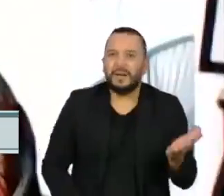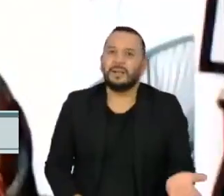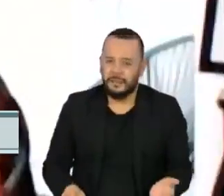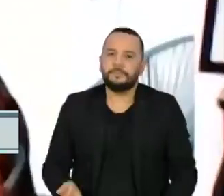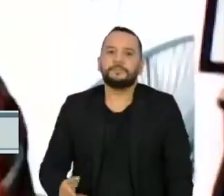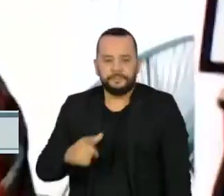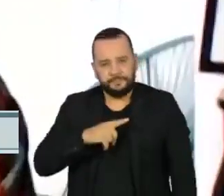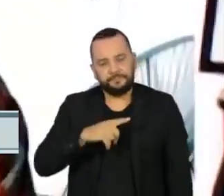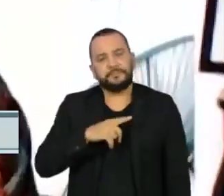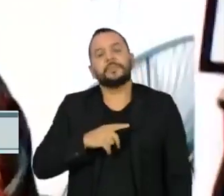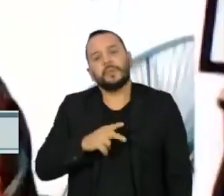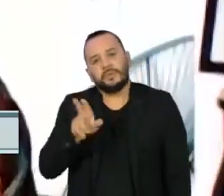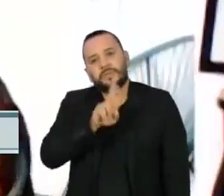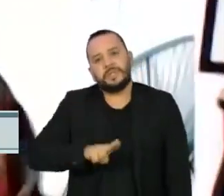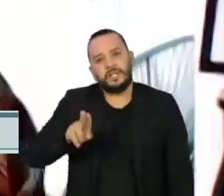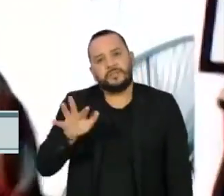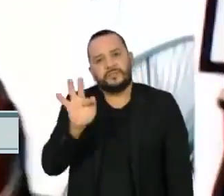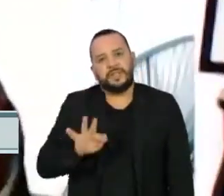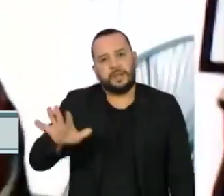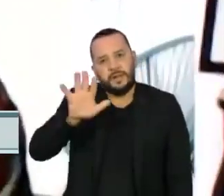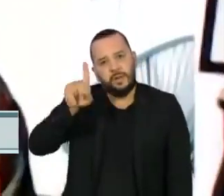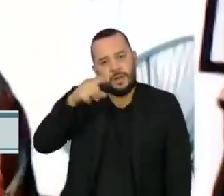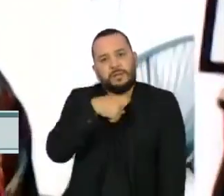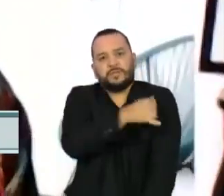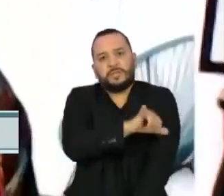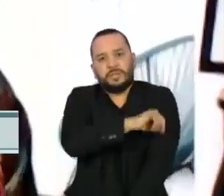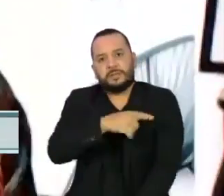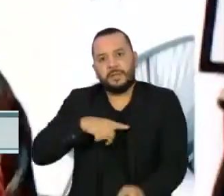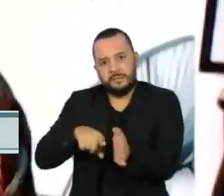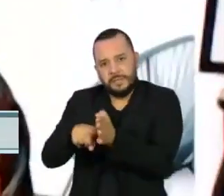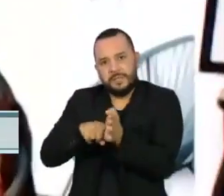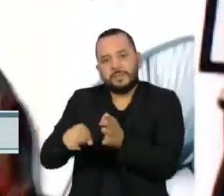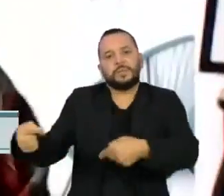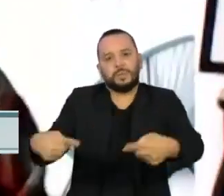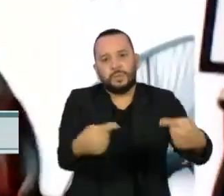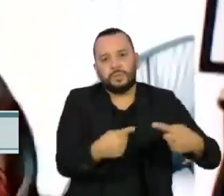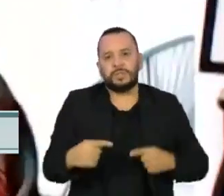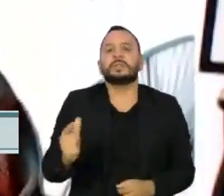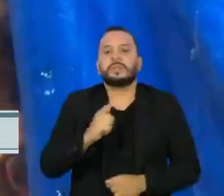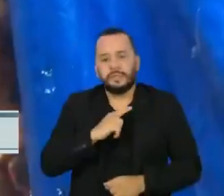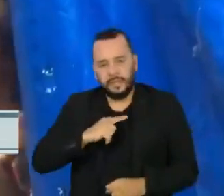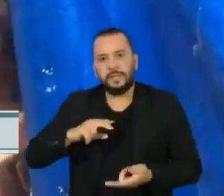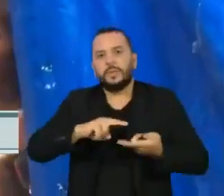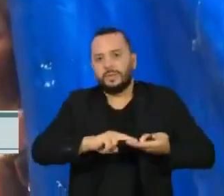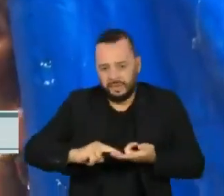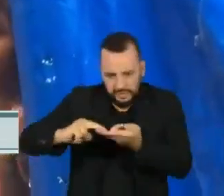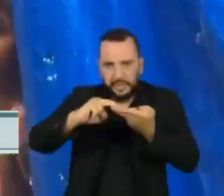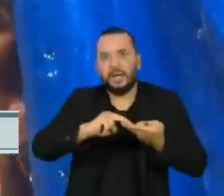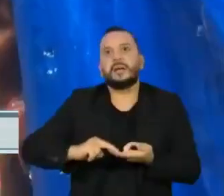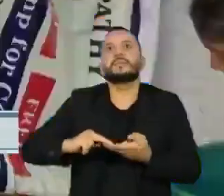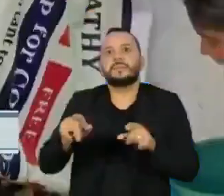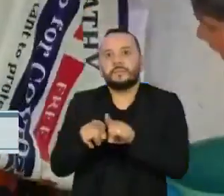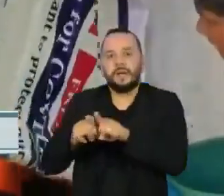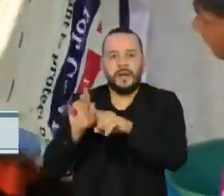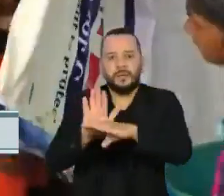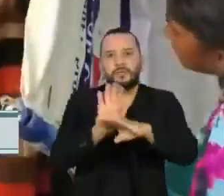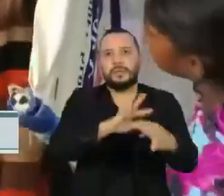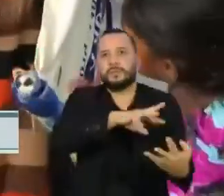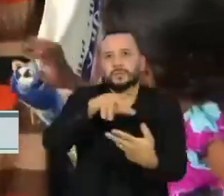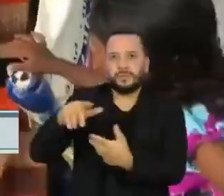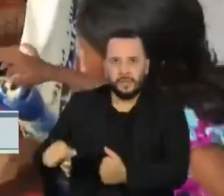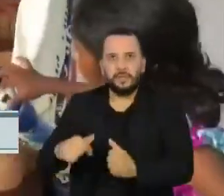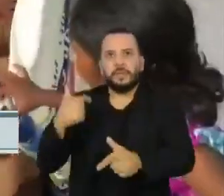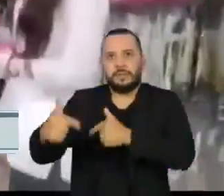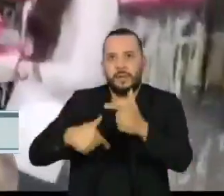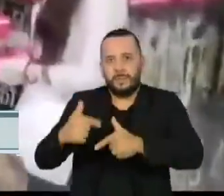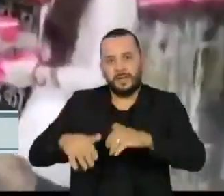do Rio de Janeiro tem pesquisadoras que estão discutindo isso. A gente tem o Unicef como cooperação internacional atuando